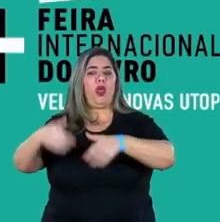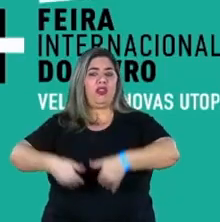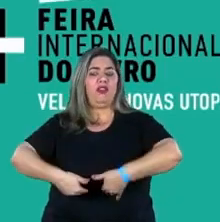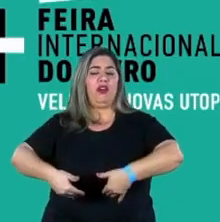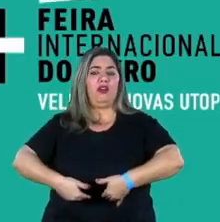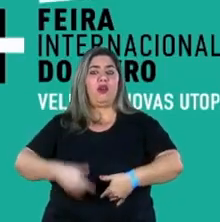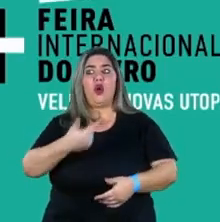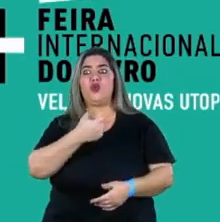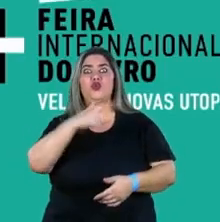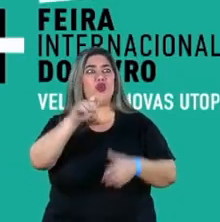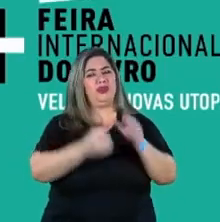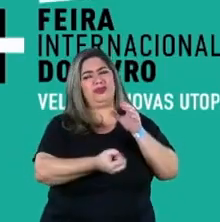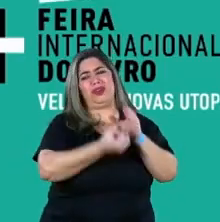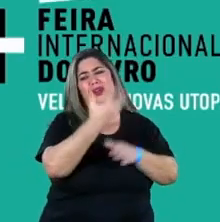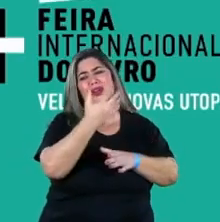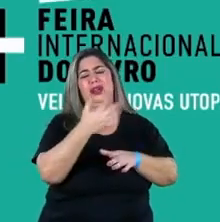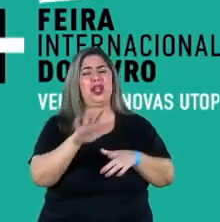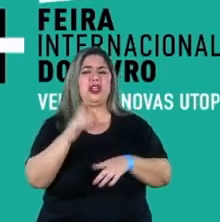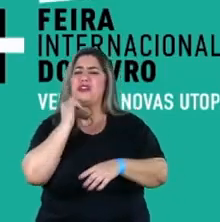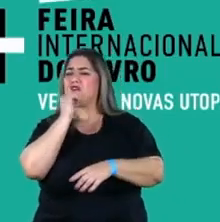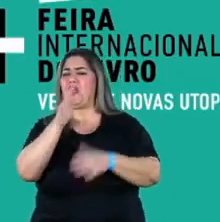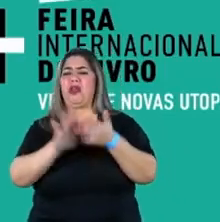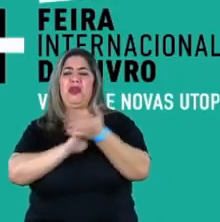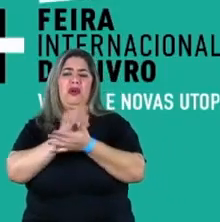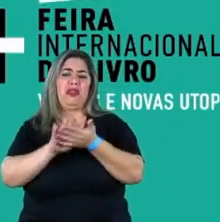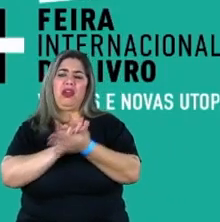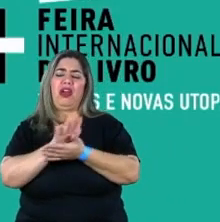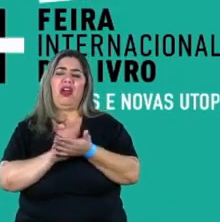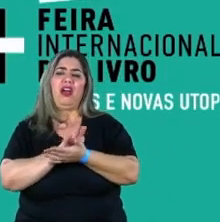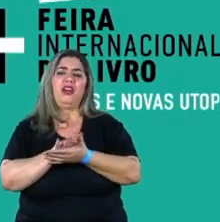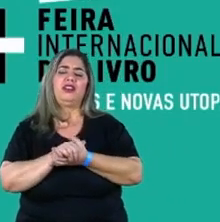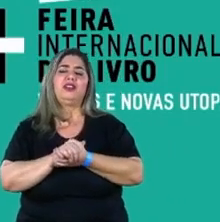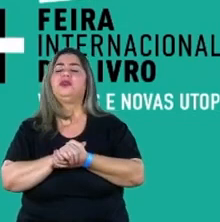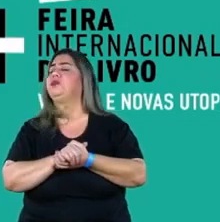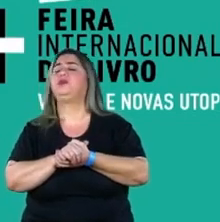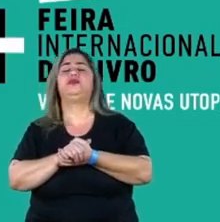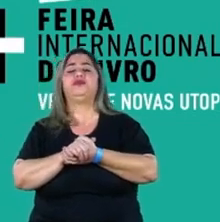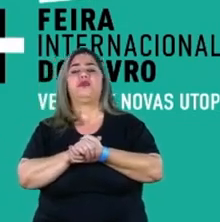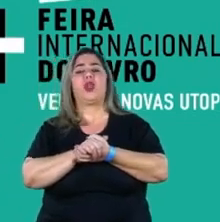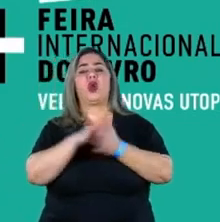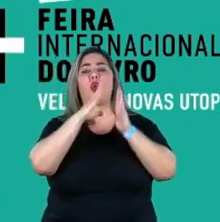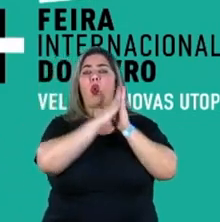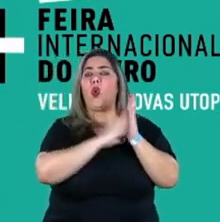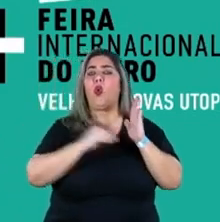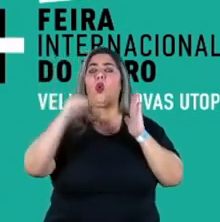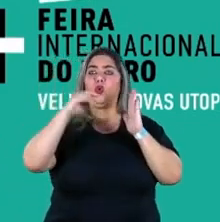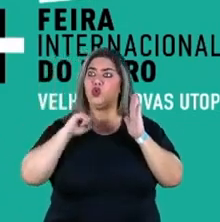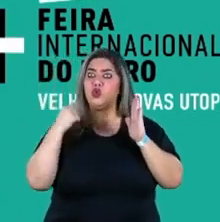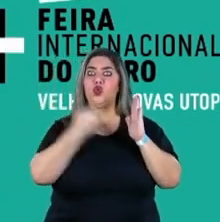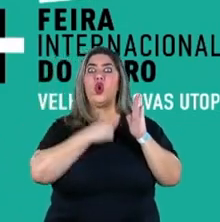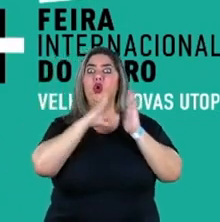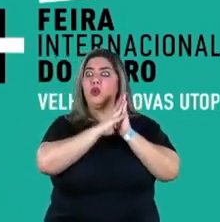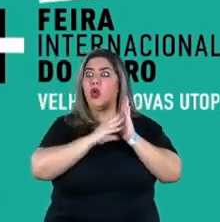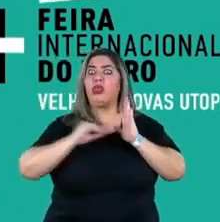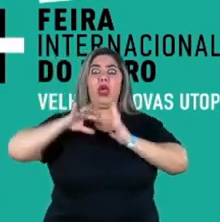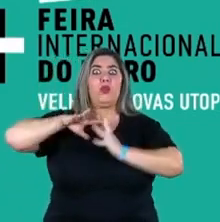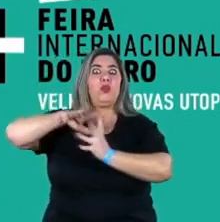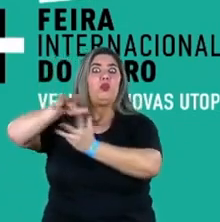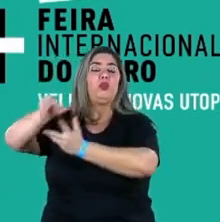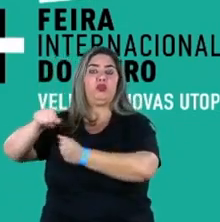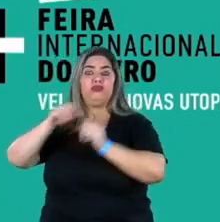E outros que foram criados, que a gente nem mencionou aqui. Nós somos modelo, modelo realmente para o mundo,